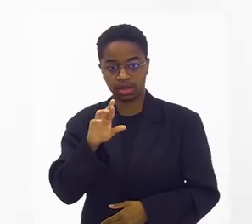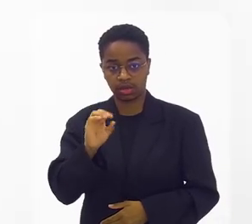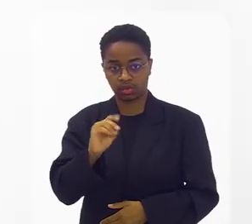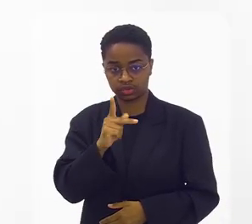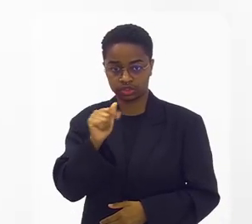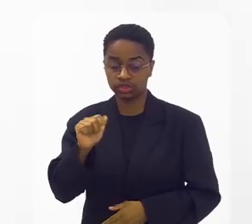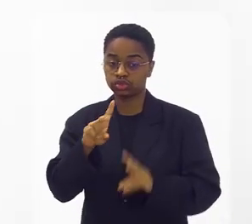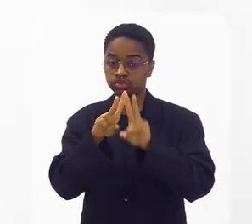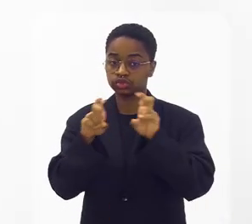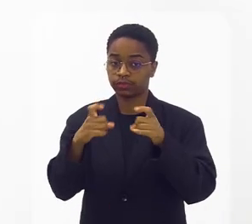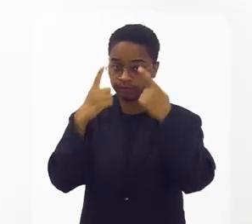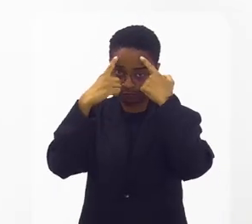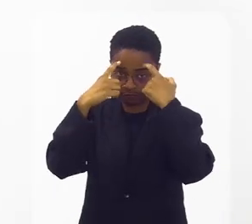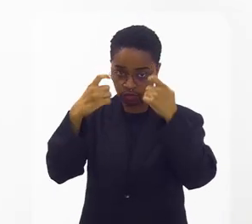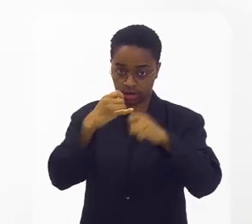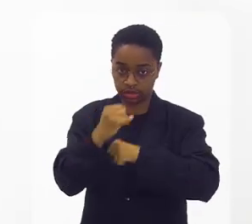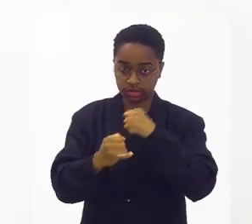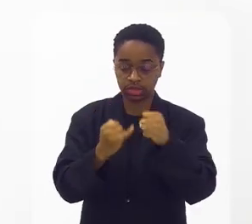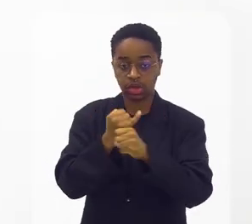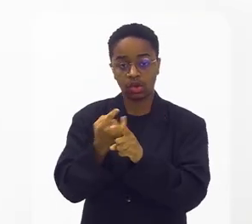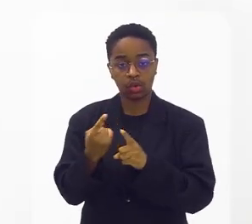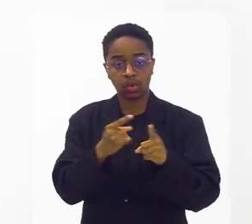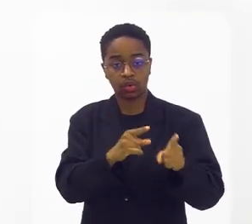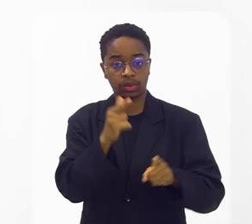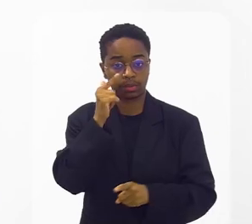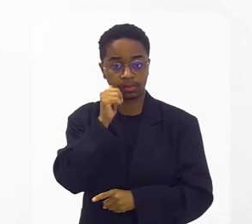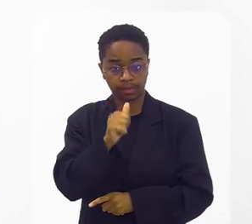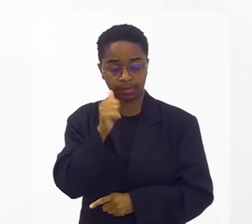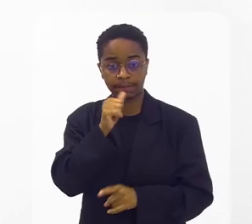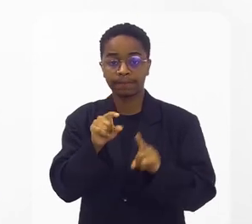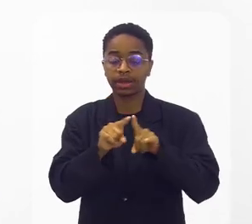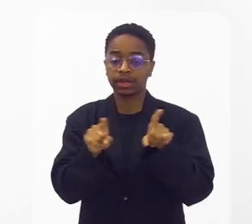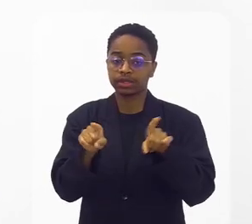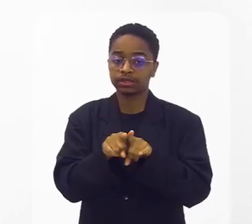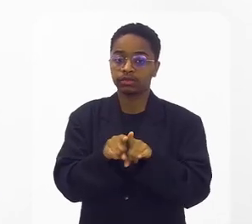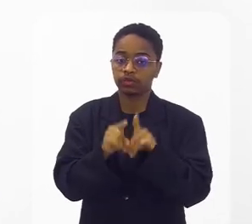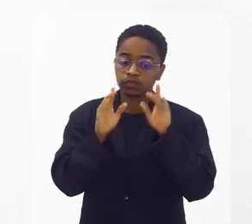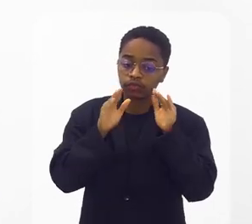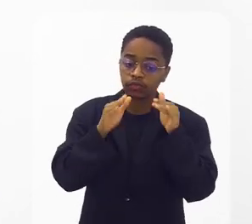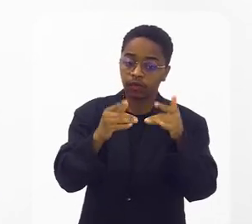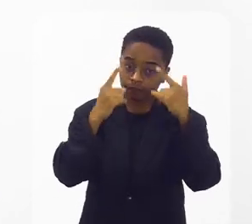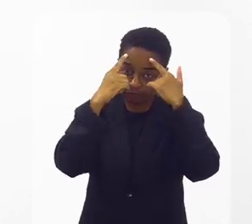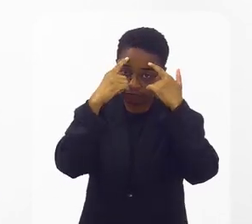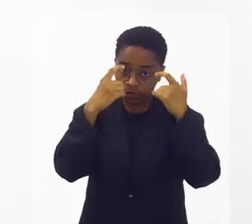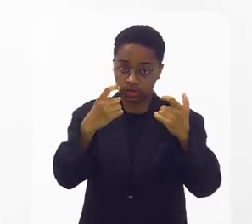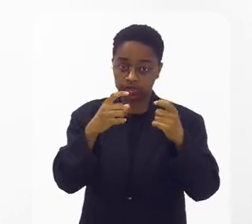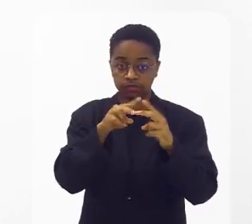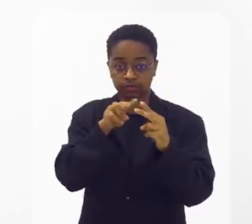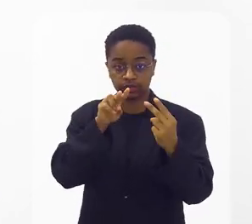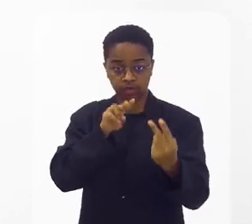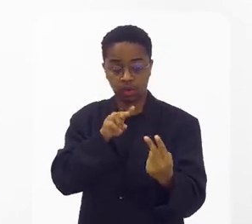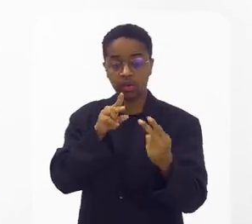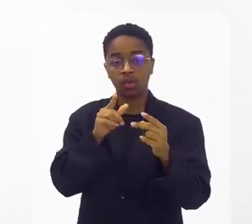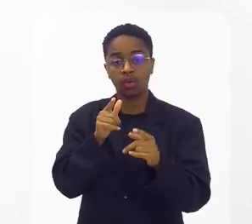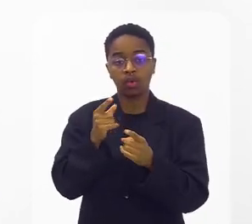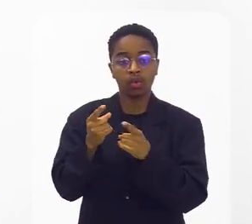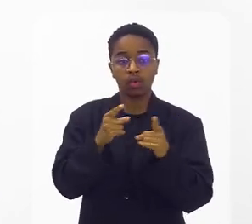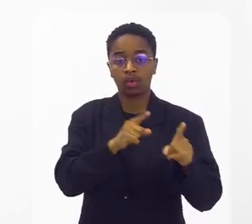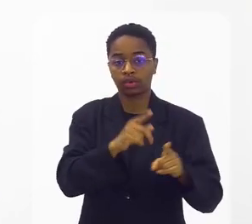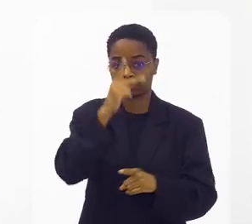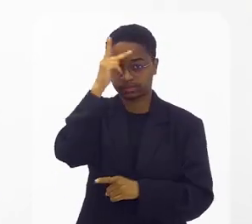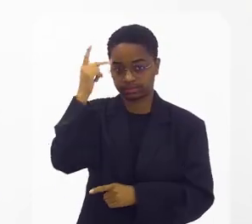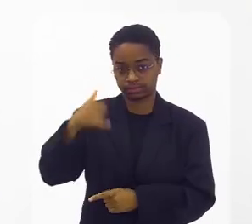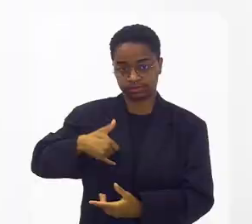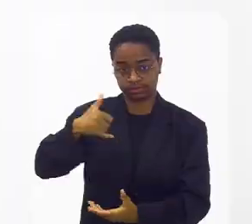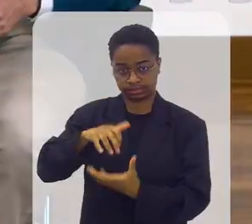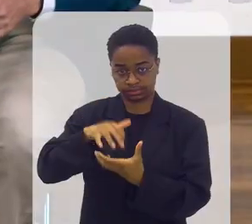cibernética contra as mulheres e que nessa CPI está sendo feito o recorte da violência também virtual contra